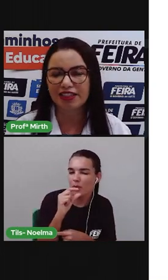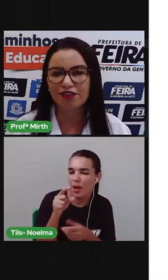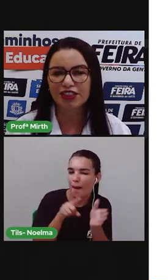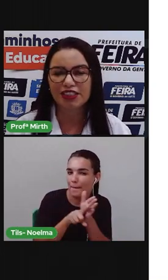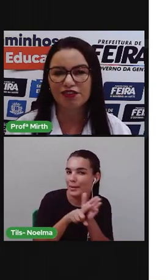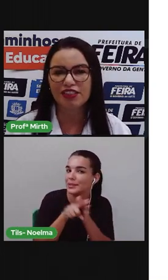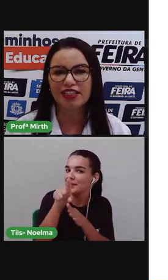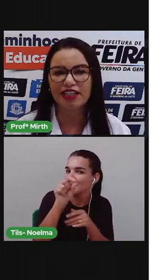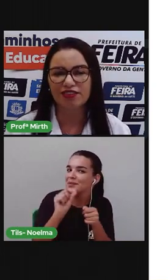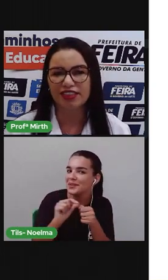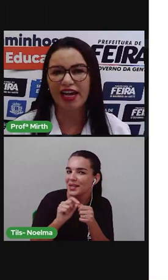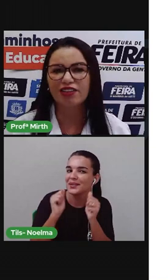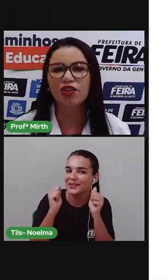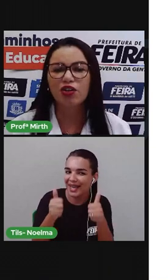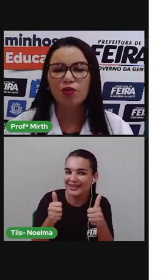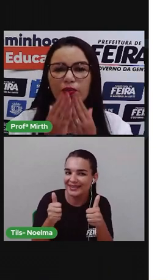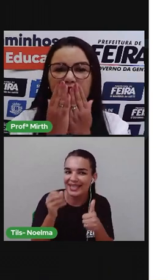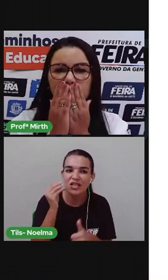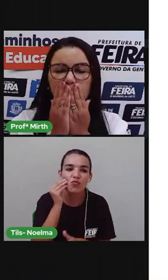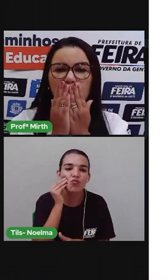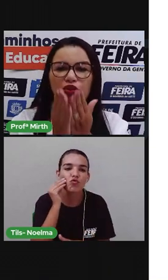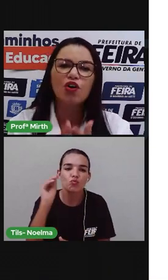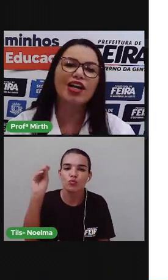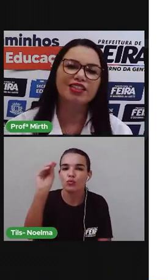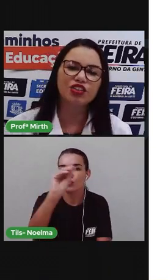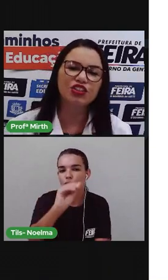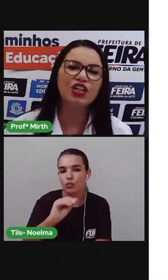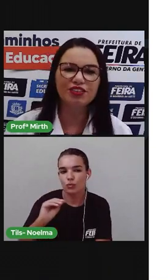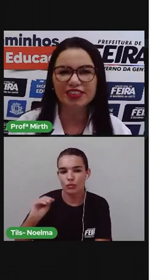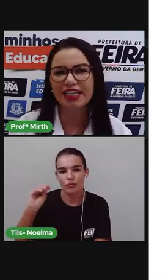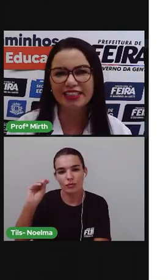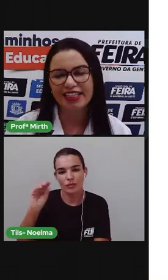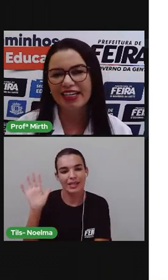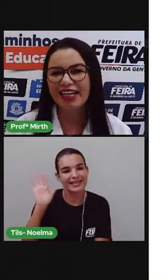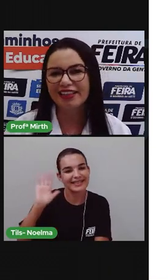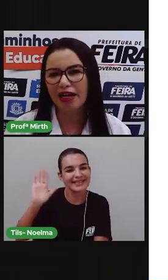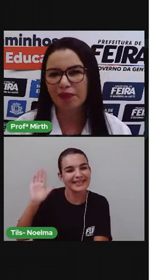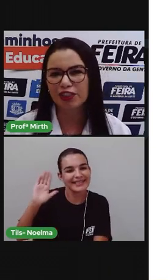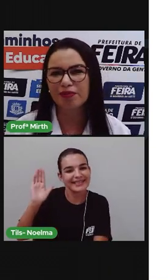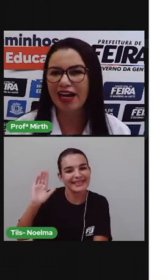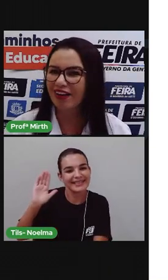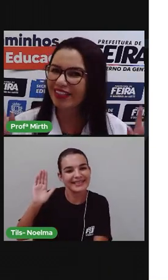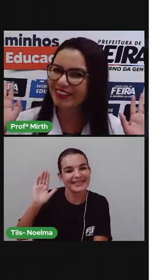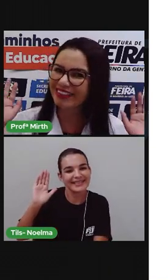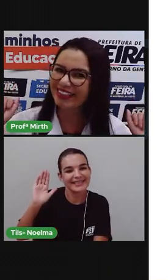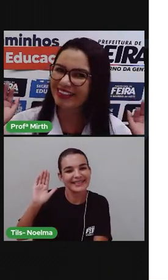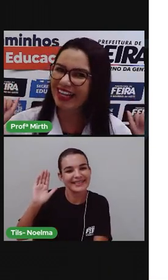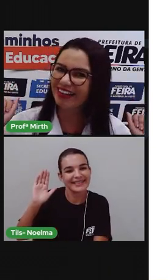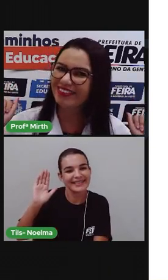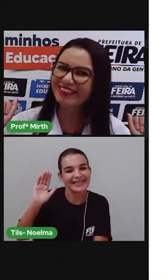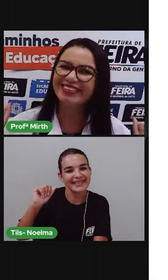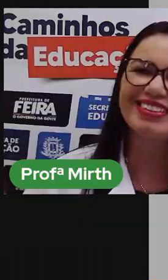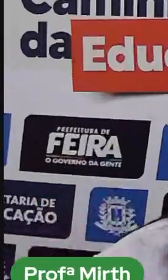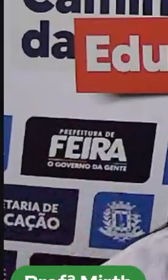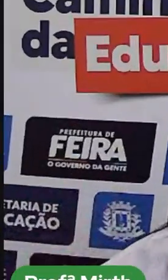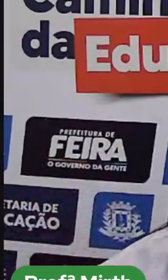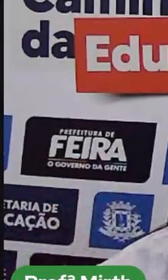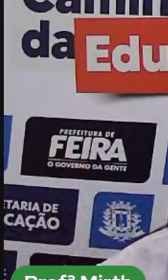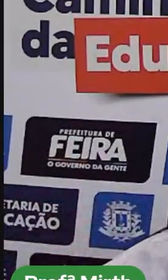pesquisa Que vocês fizeram Certo? Um beijo No coração de todos vocês E até a próxima aula Tchau, tchau